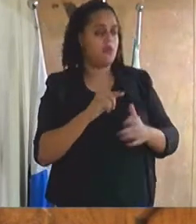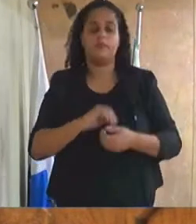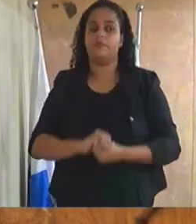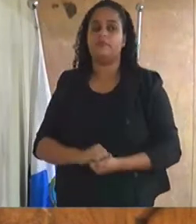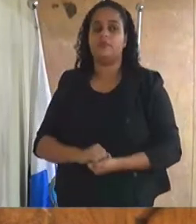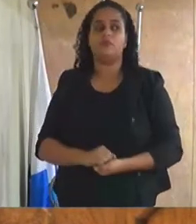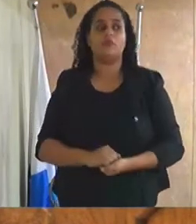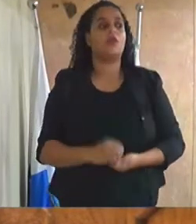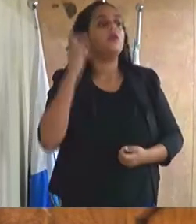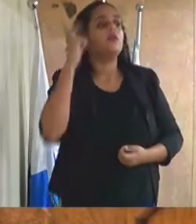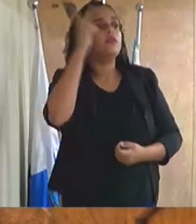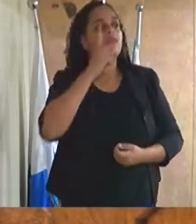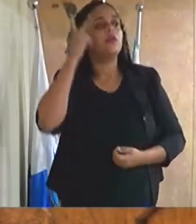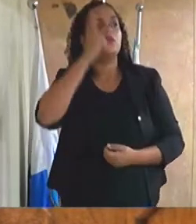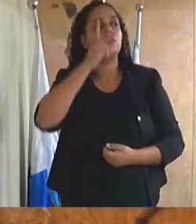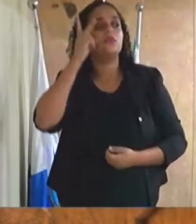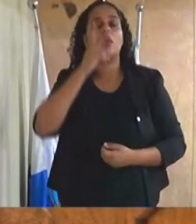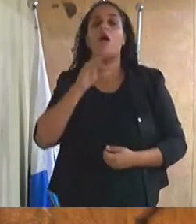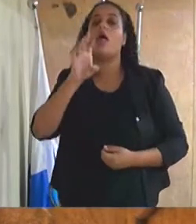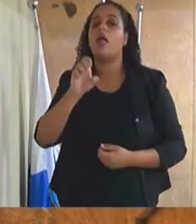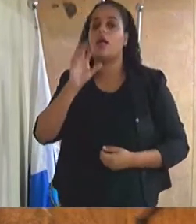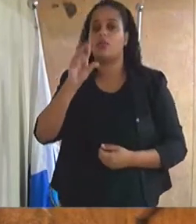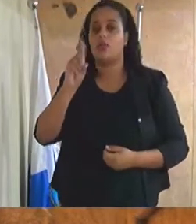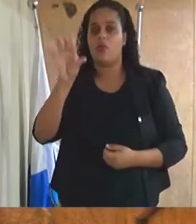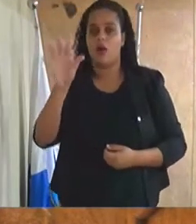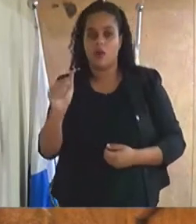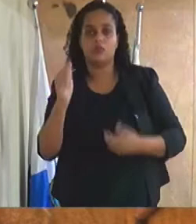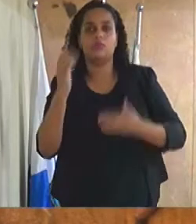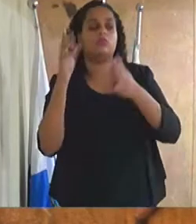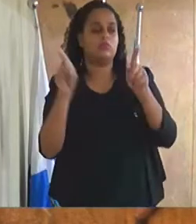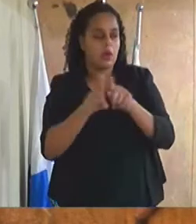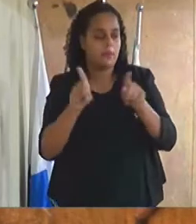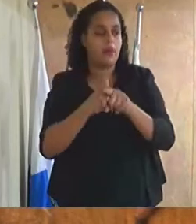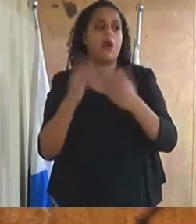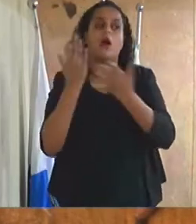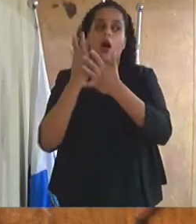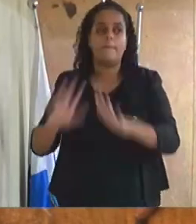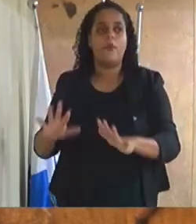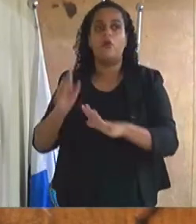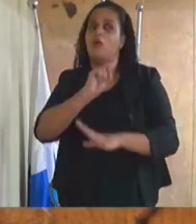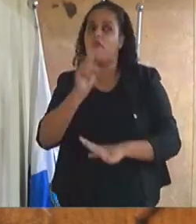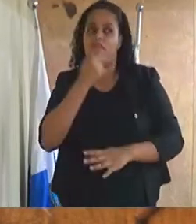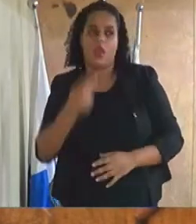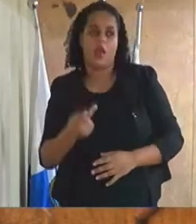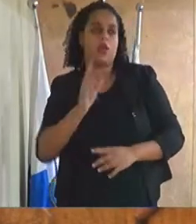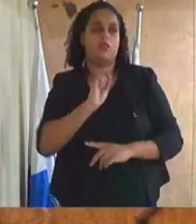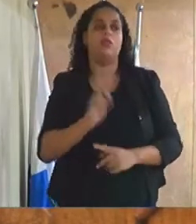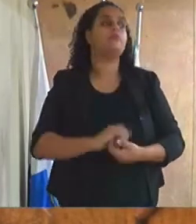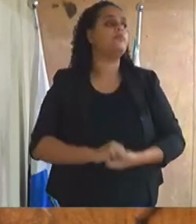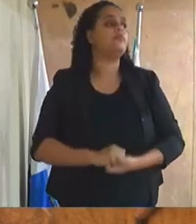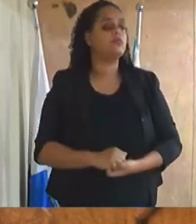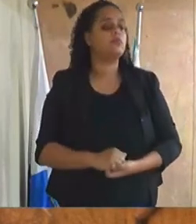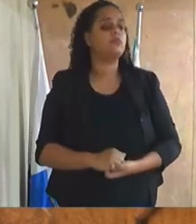vereador eduardo moreira também abriu mão dos seus 10 minutos regimentais